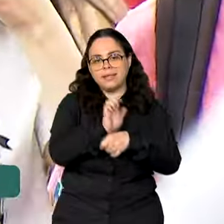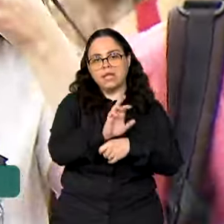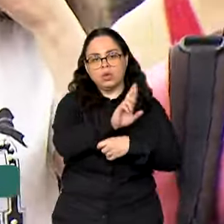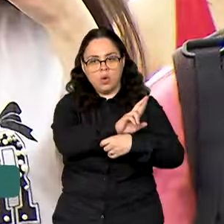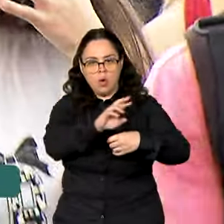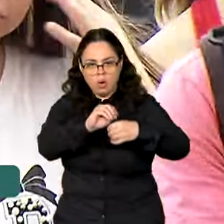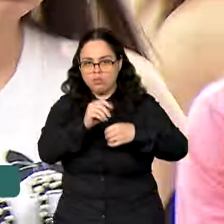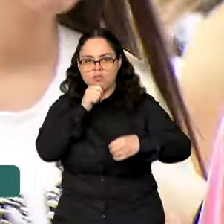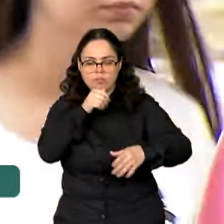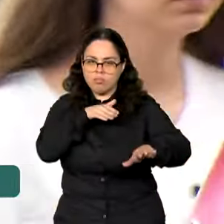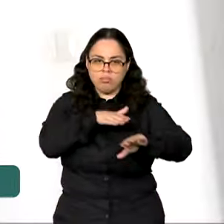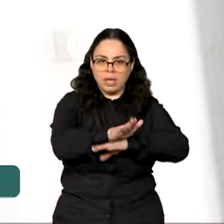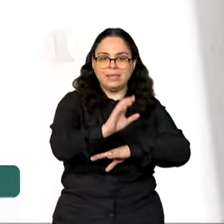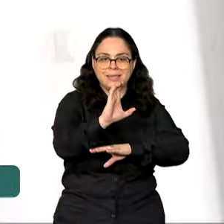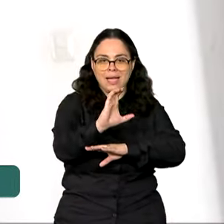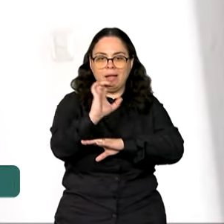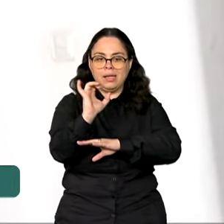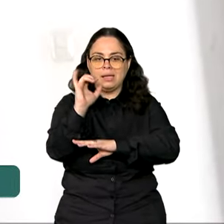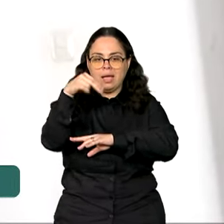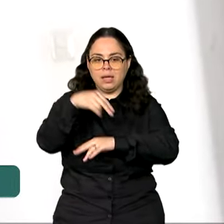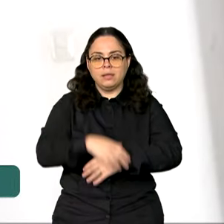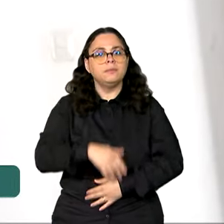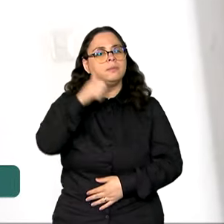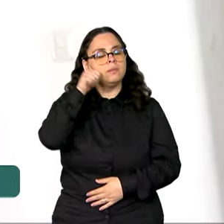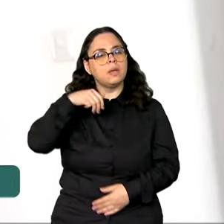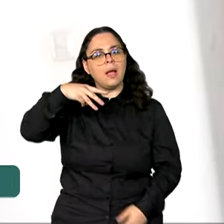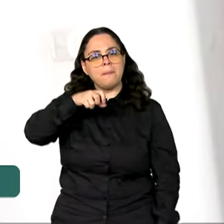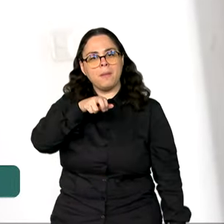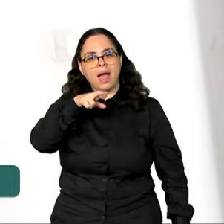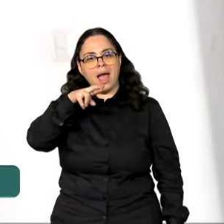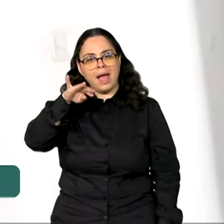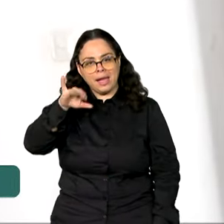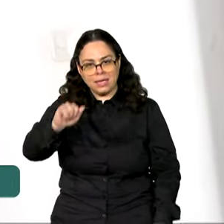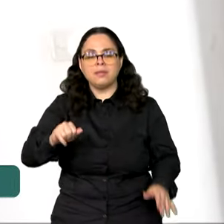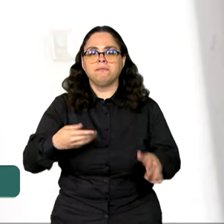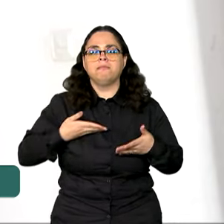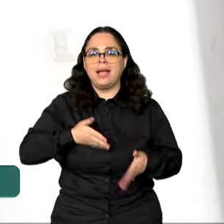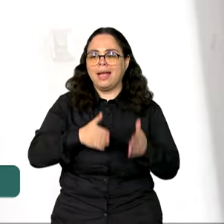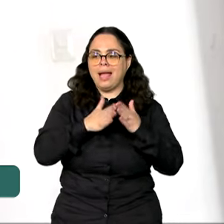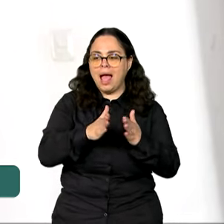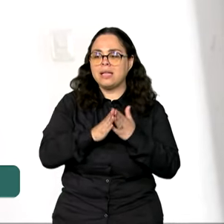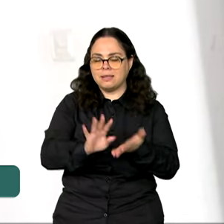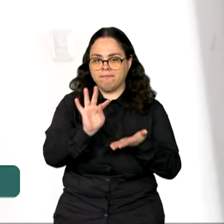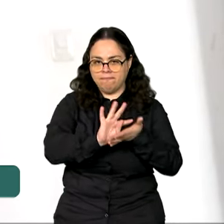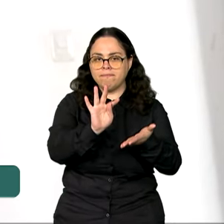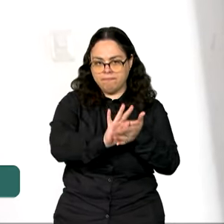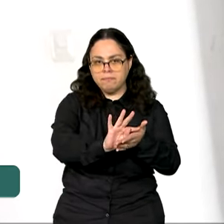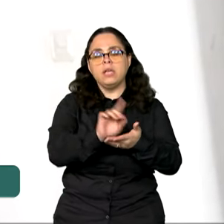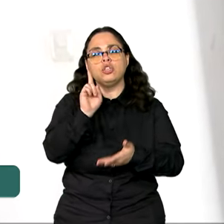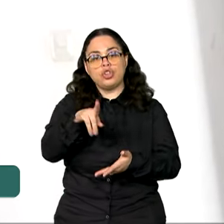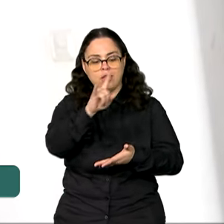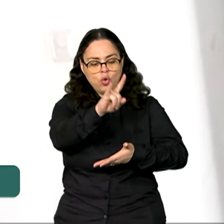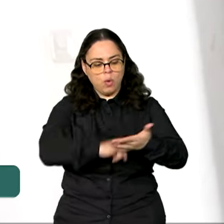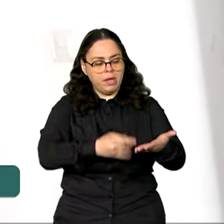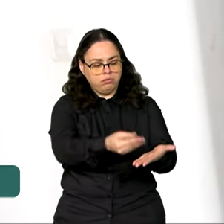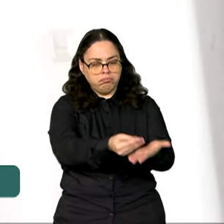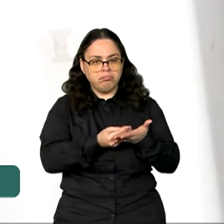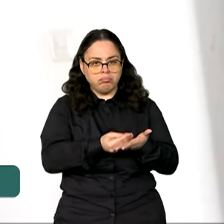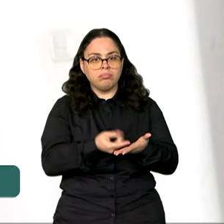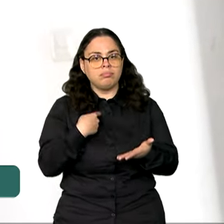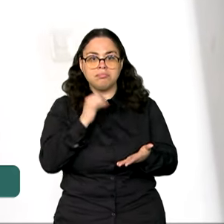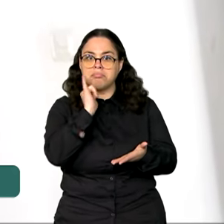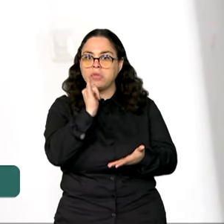a emissão da CIN. Maria, que mora em Teresina, no Piauí, já tem o documento em mãos e conta as vantagens.